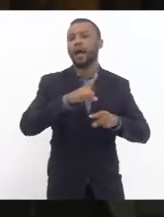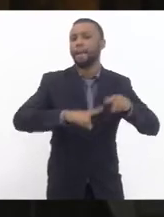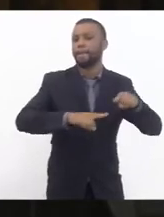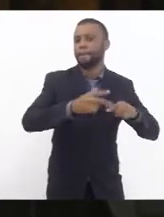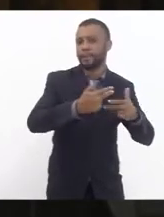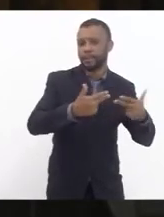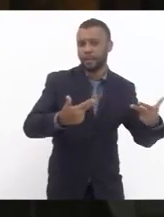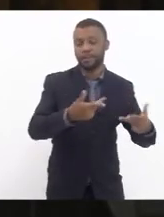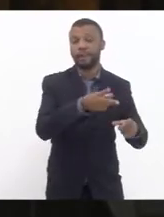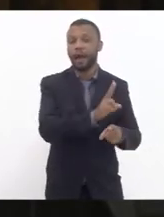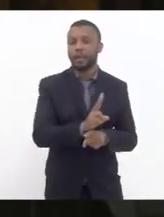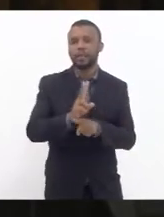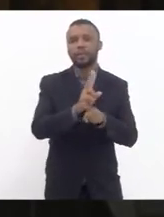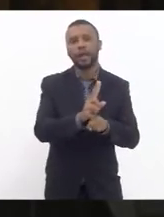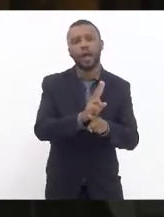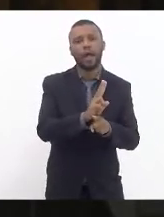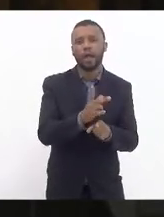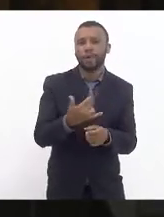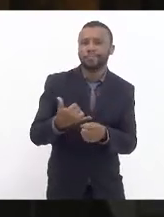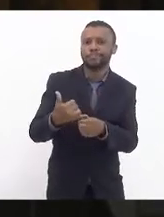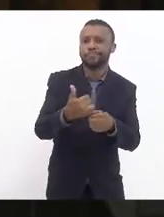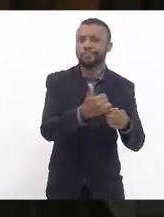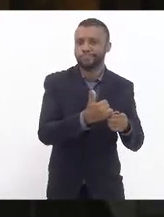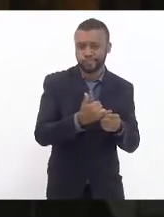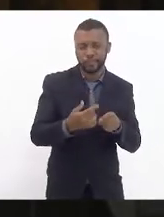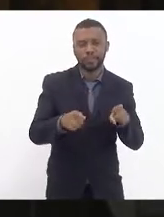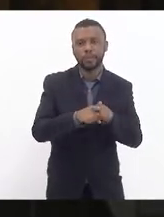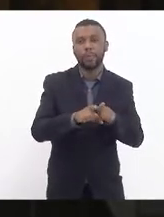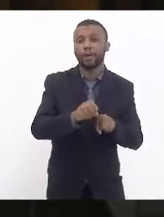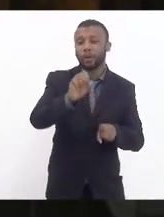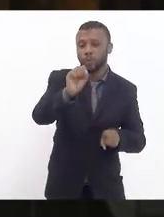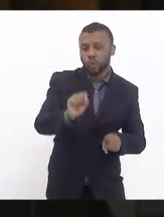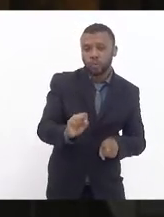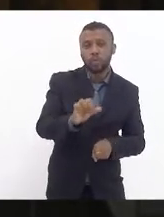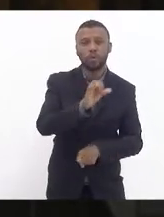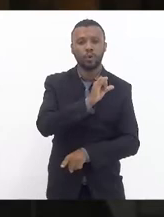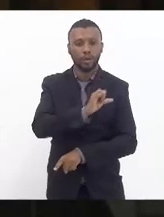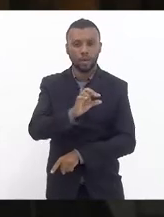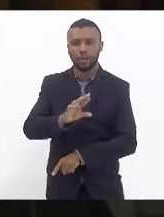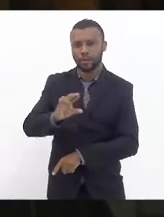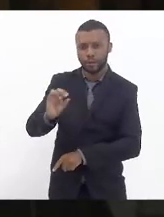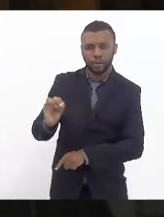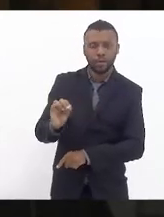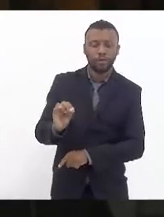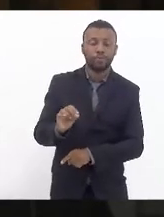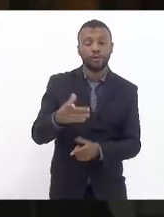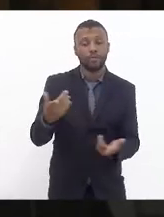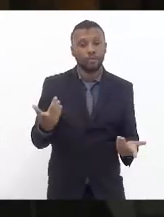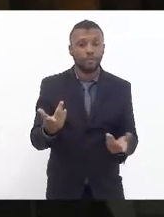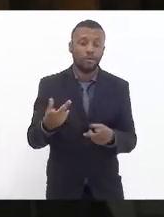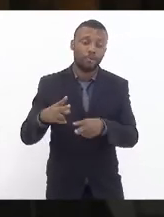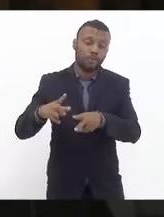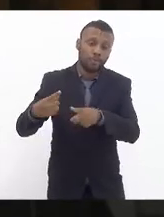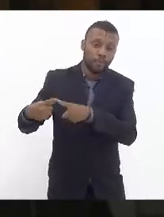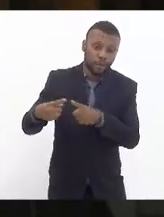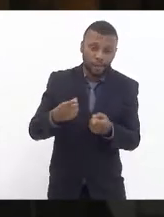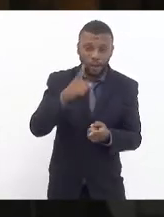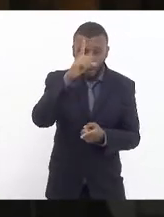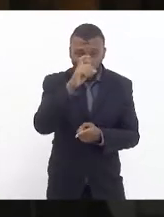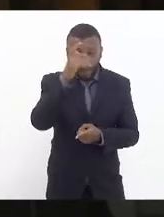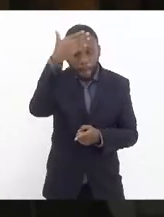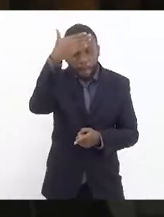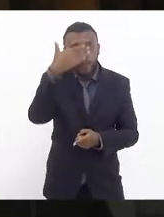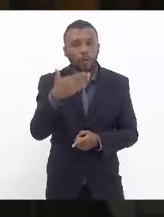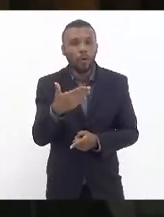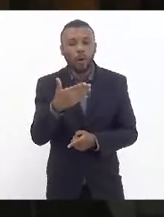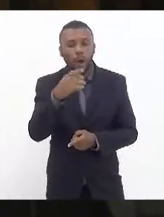atender a cidade de Volta Redonda como todo sul-fluminense, pois o hospital já provou que é um hospital que